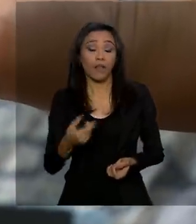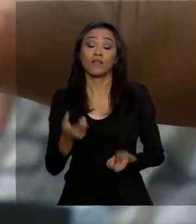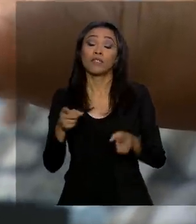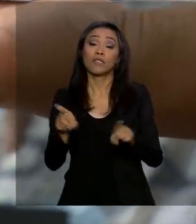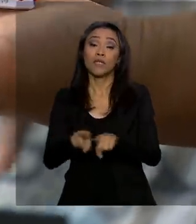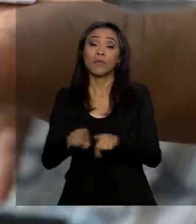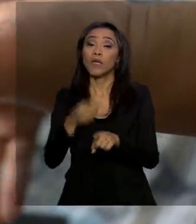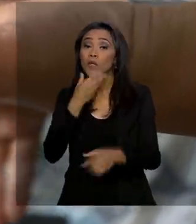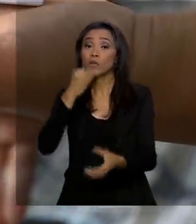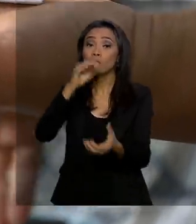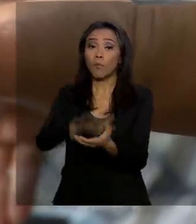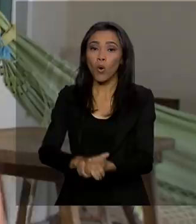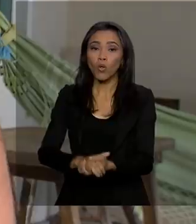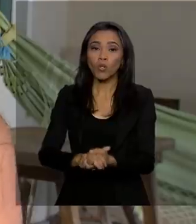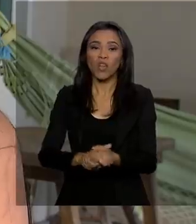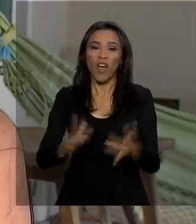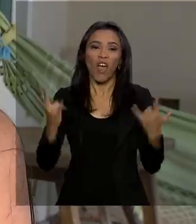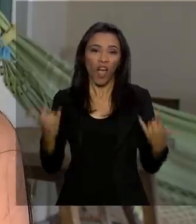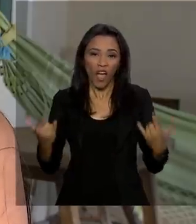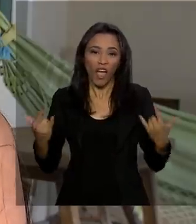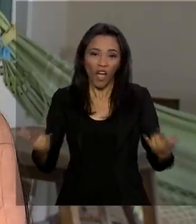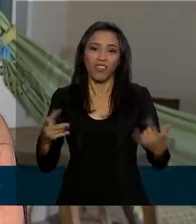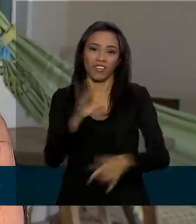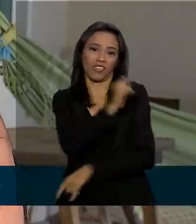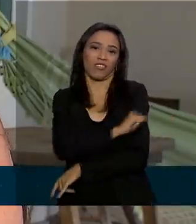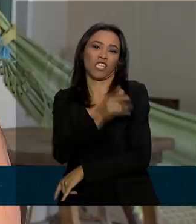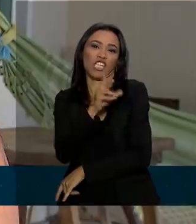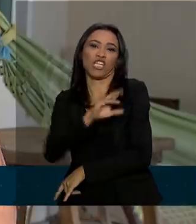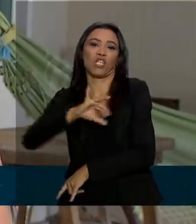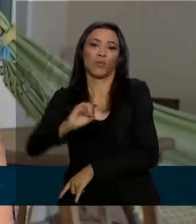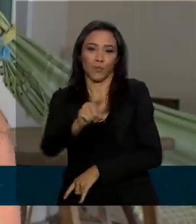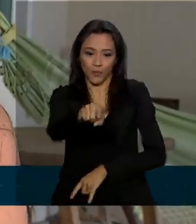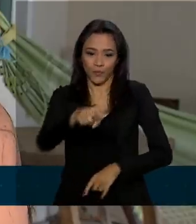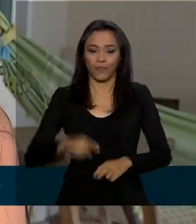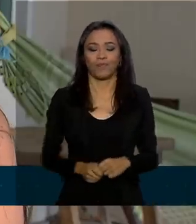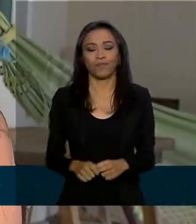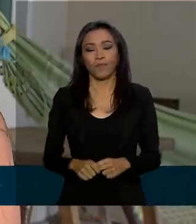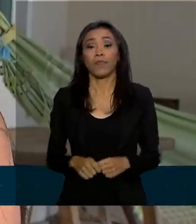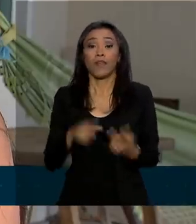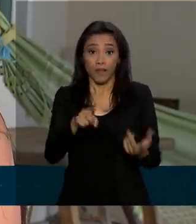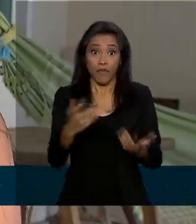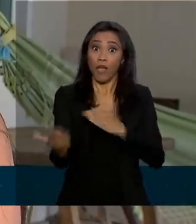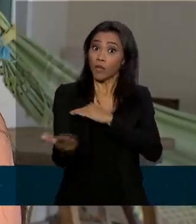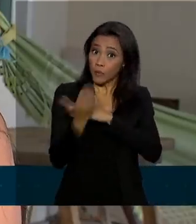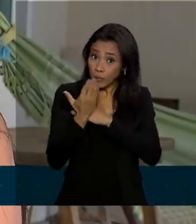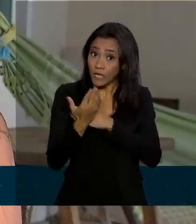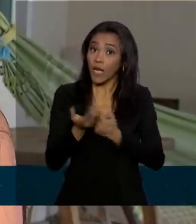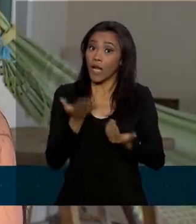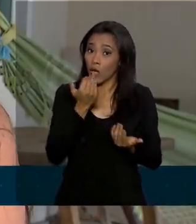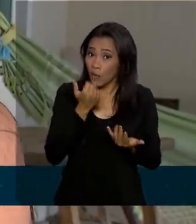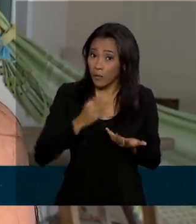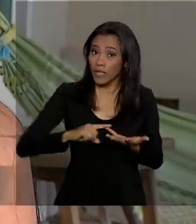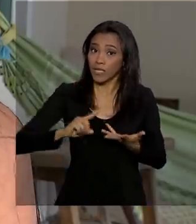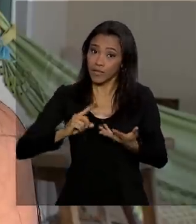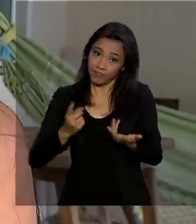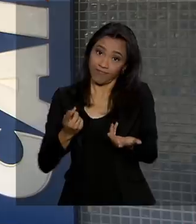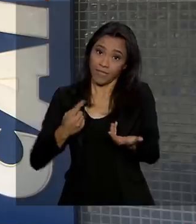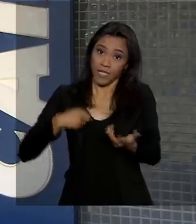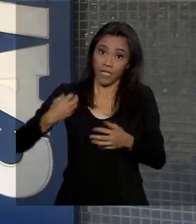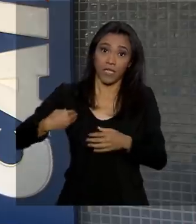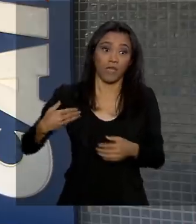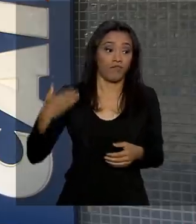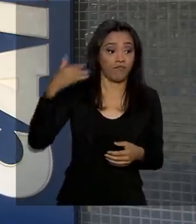vão curtir o Rock in Rio. A gente tem em mente que o dinheiro vai ajudar bastante com a alimentação e deslocamento, né?